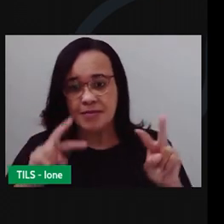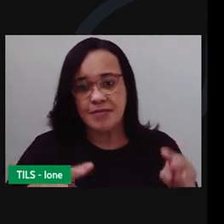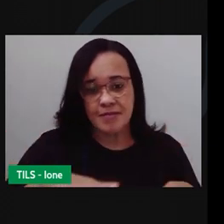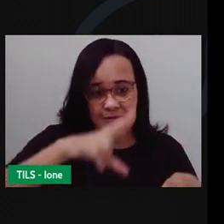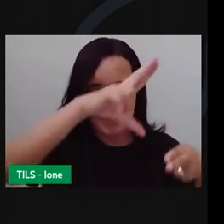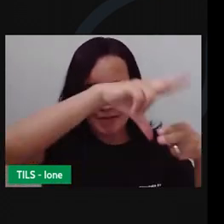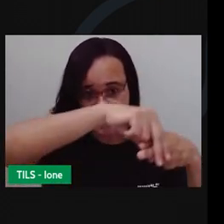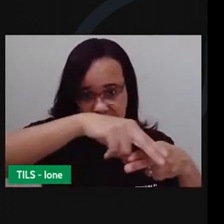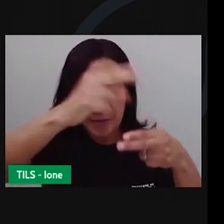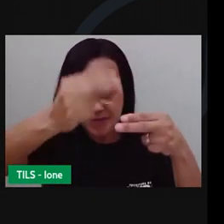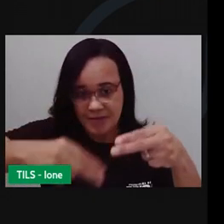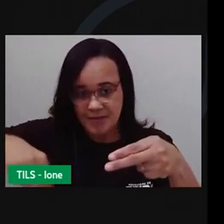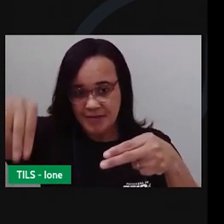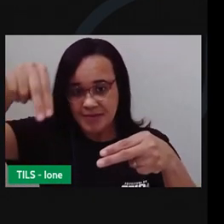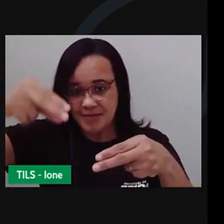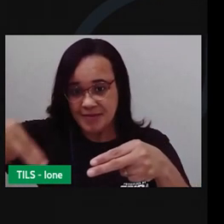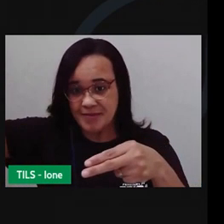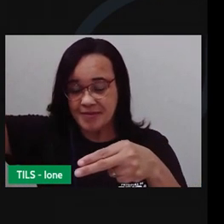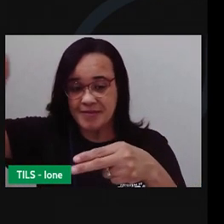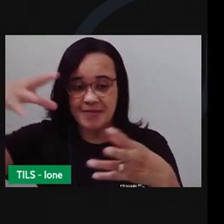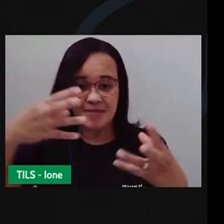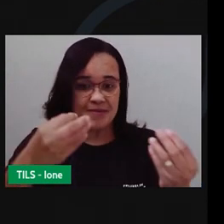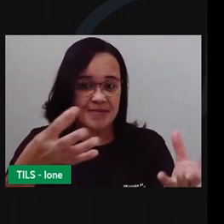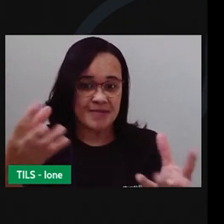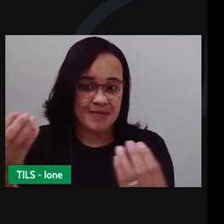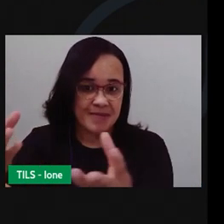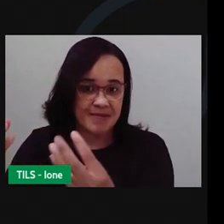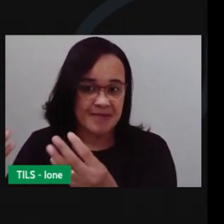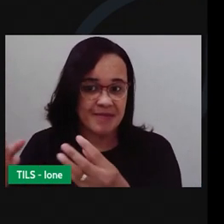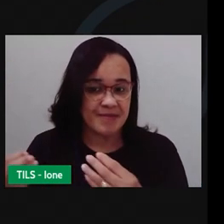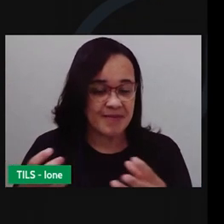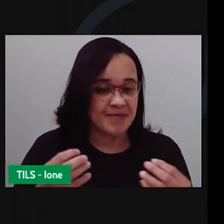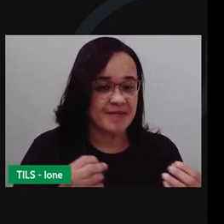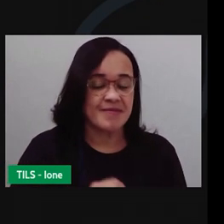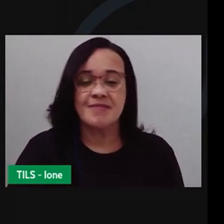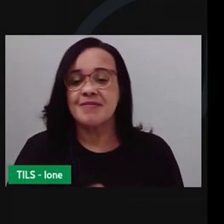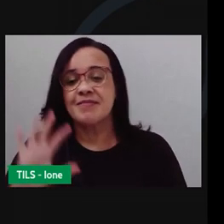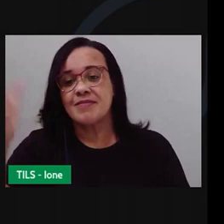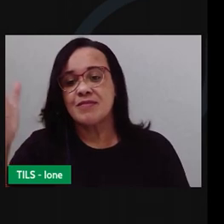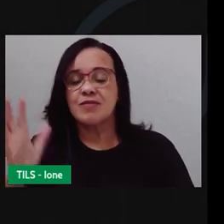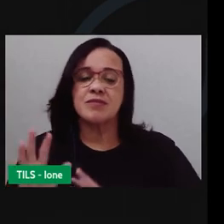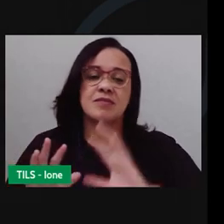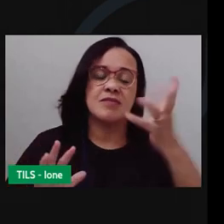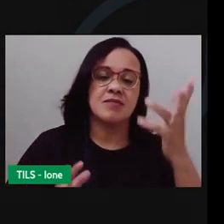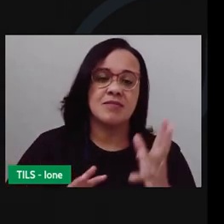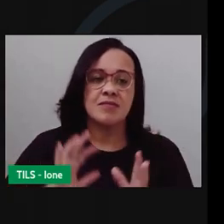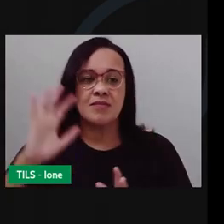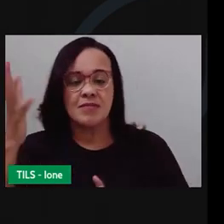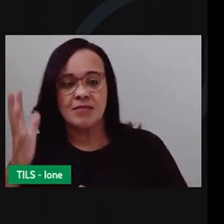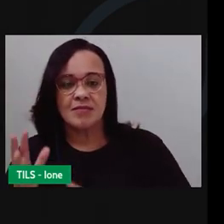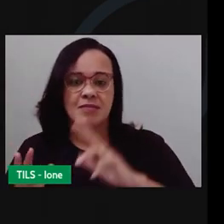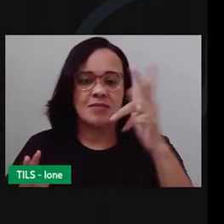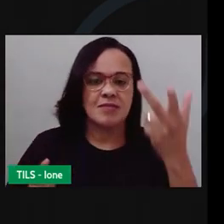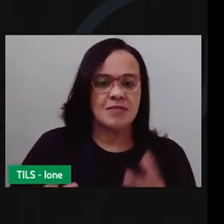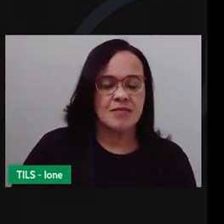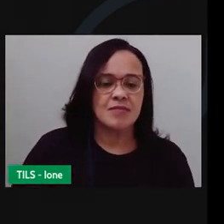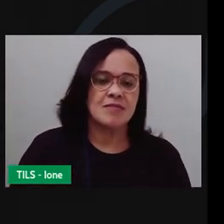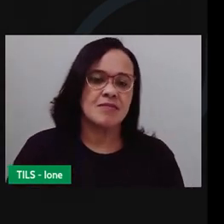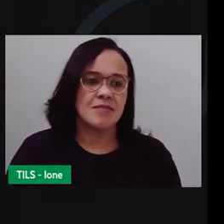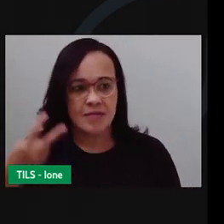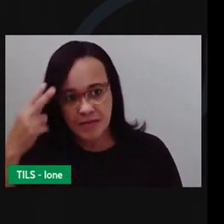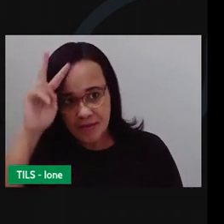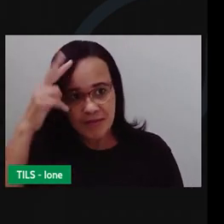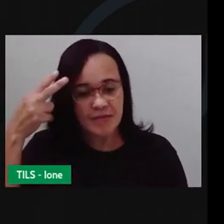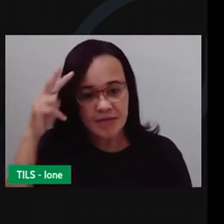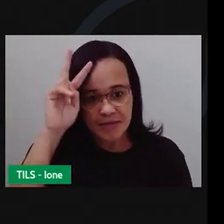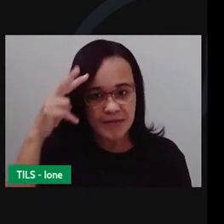no cordão falando do acontecido, De amor, luta e mistério, de fé e